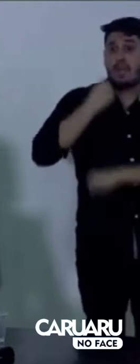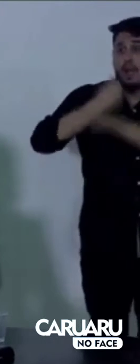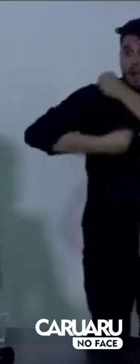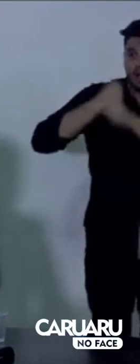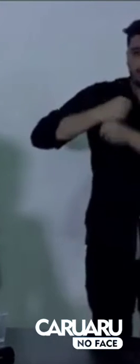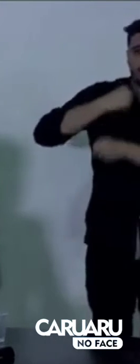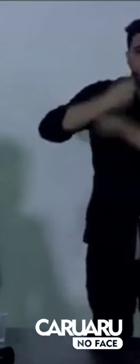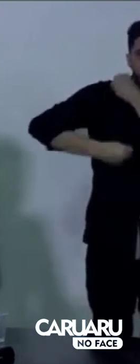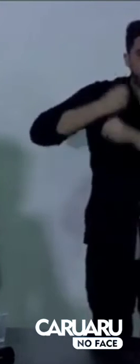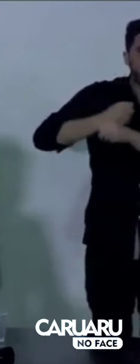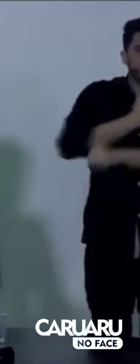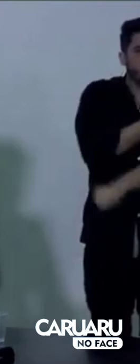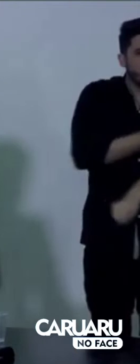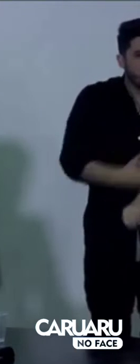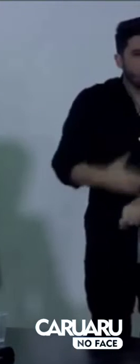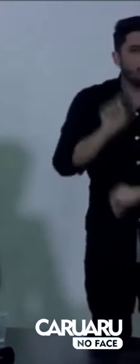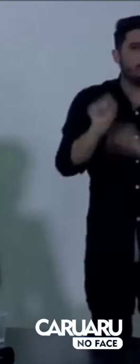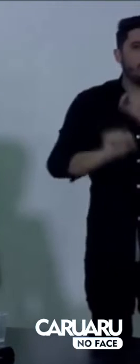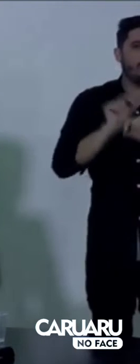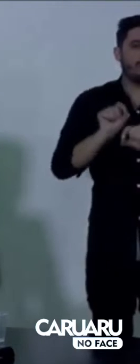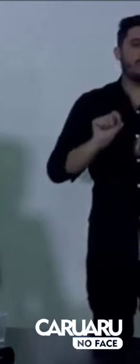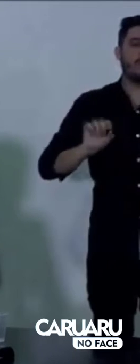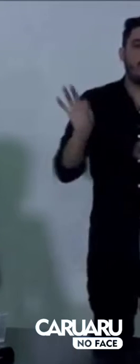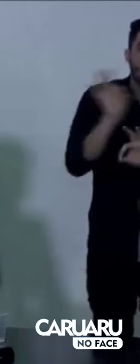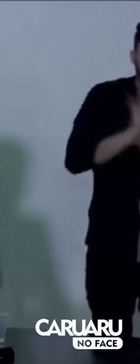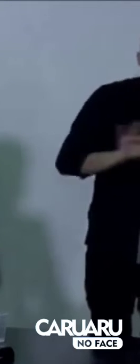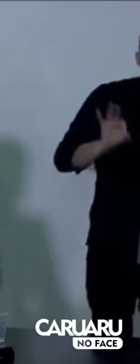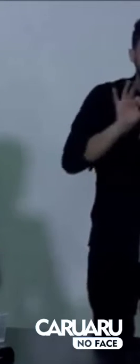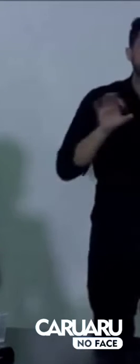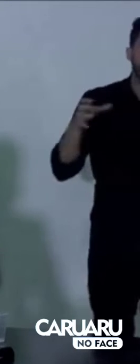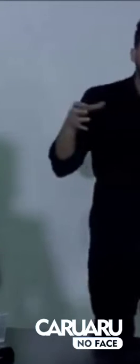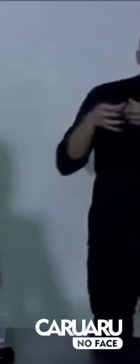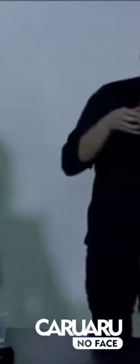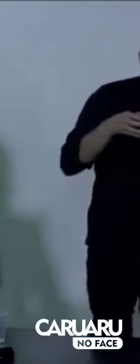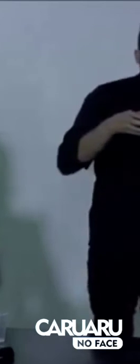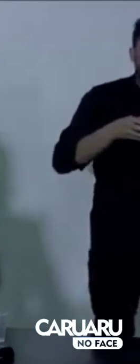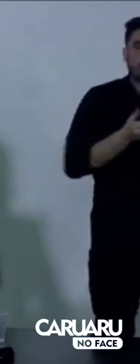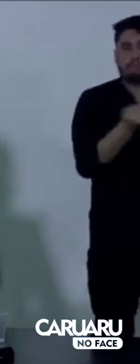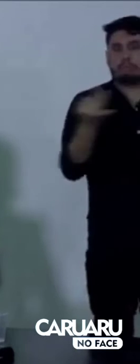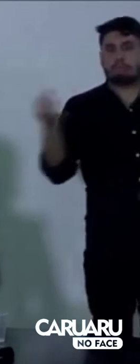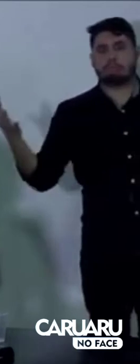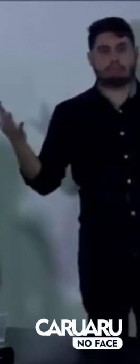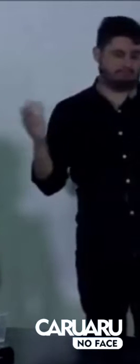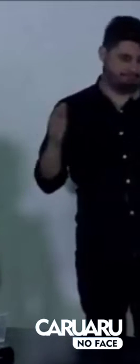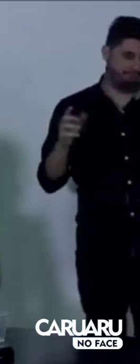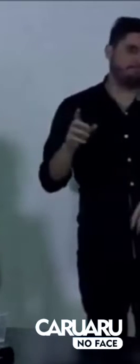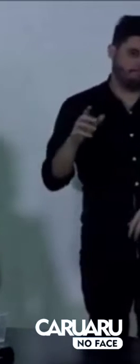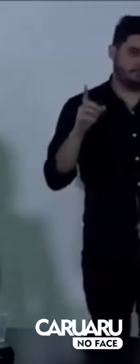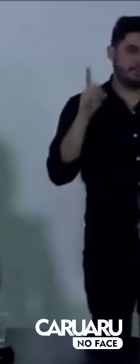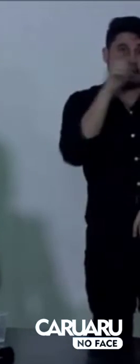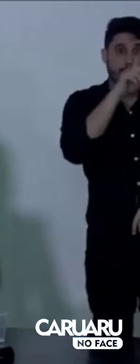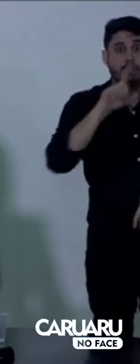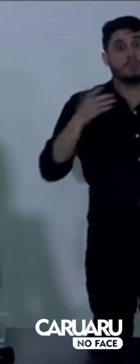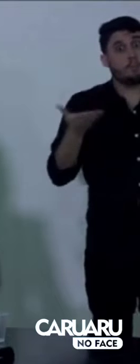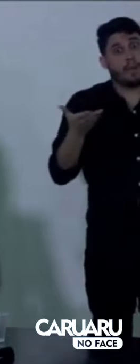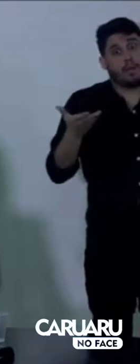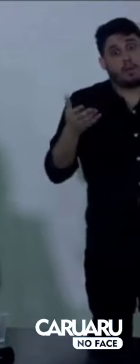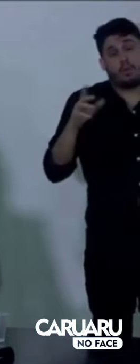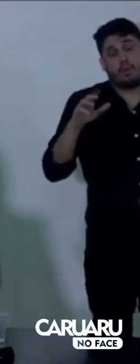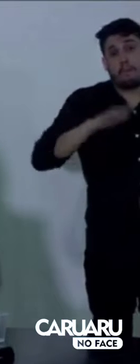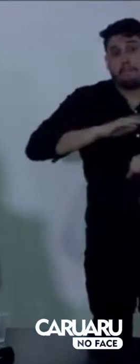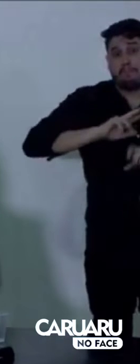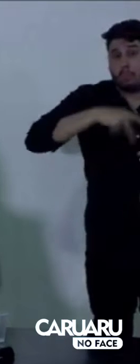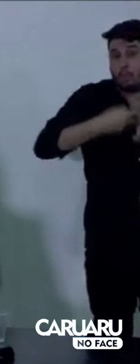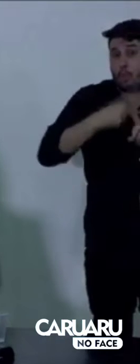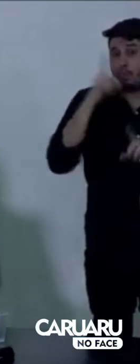realizar todo São João, dentro de um momento novo, considerando que a gente não pode despender recursos, nem fazer contratos pela Prefeitura, nós